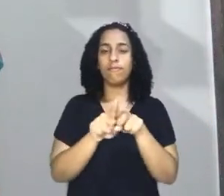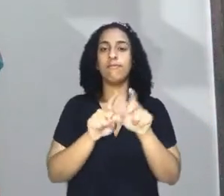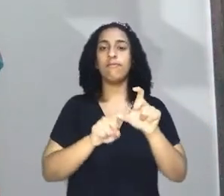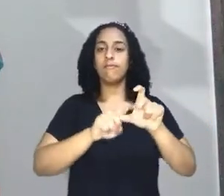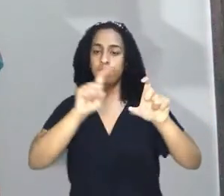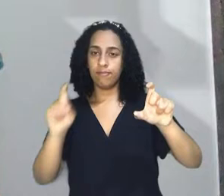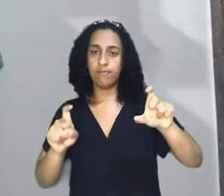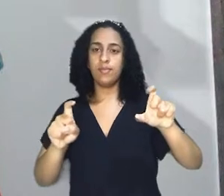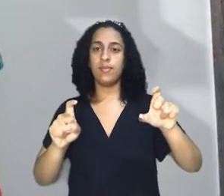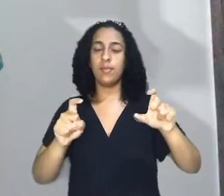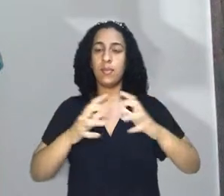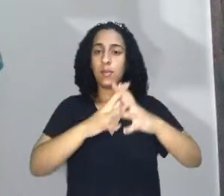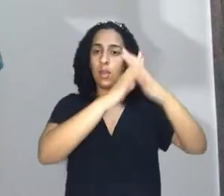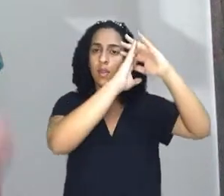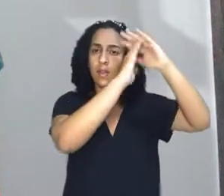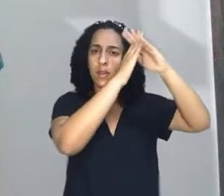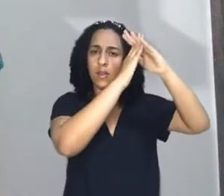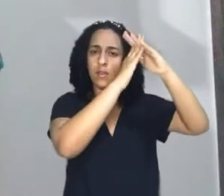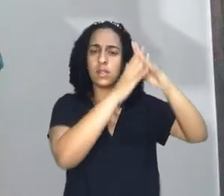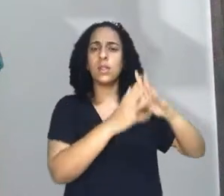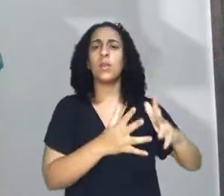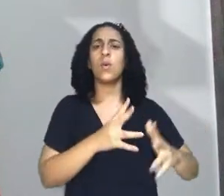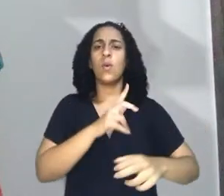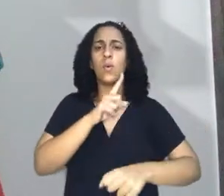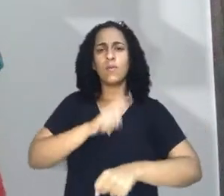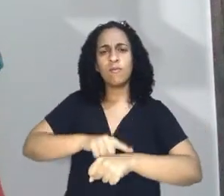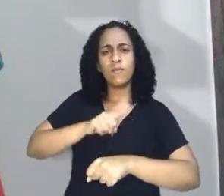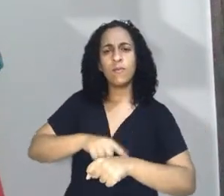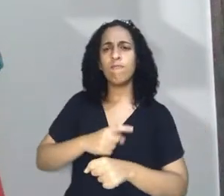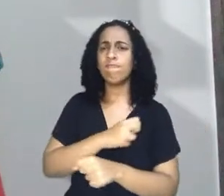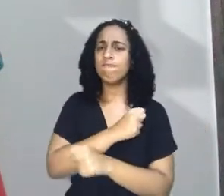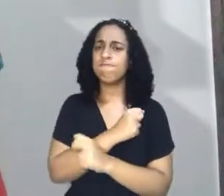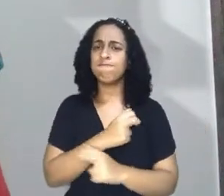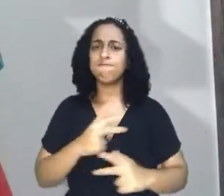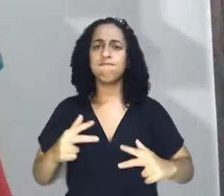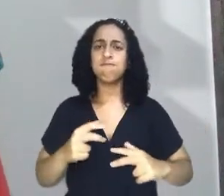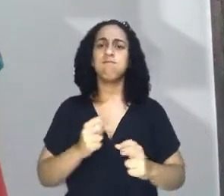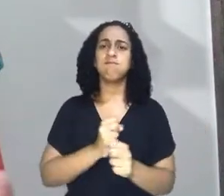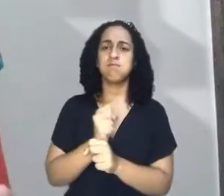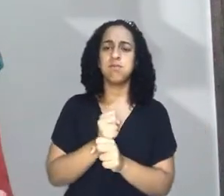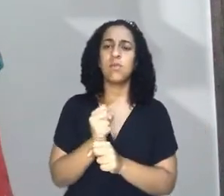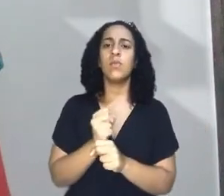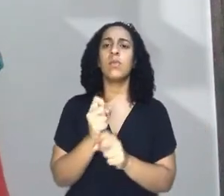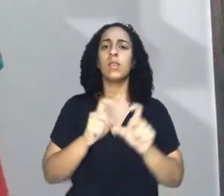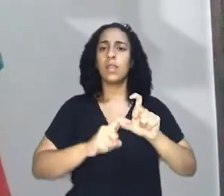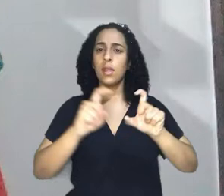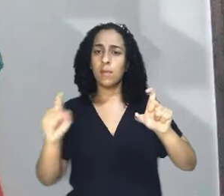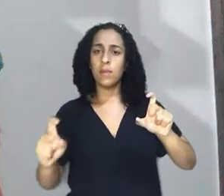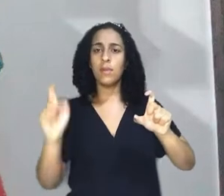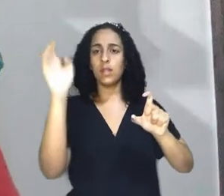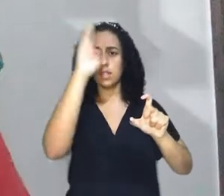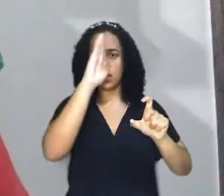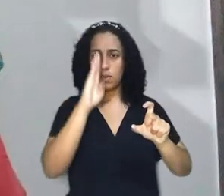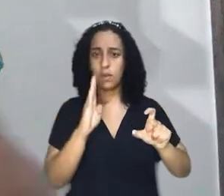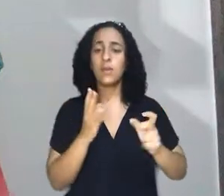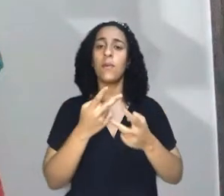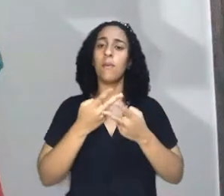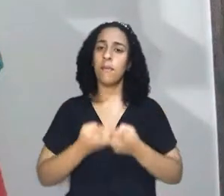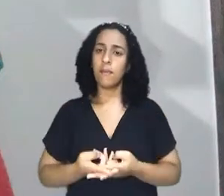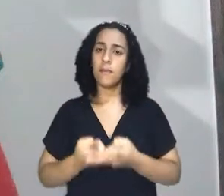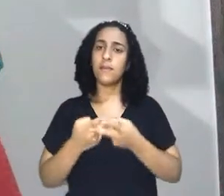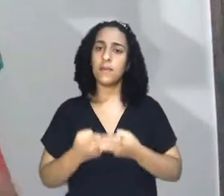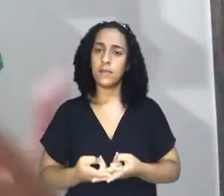reflexão em torno da ideia, por muito tempo ventilada, que a independência do Brasil foi pacífica e, de maneira mais geral, que a